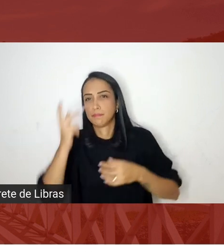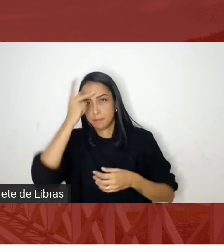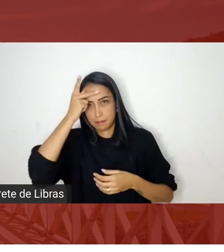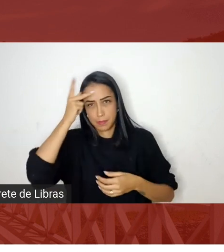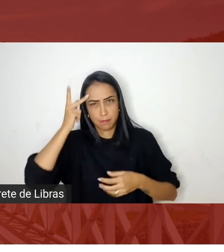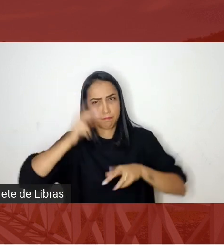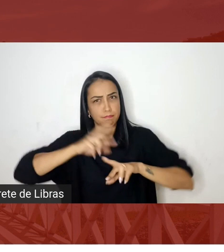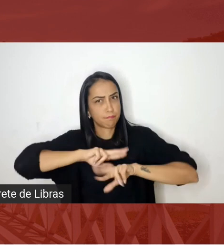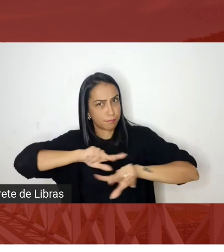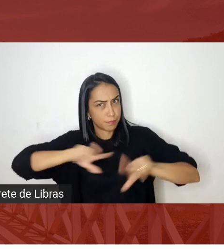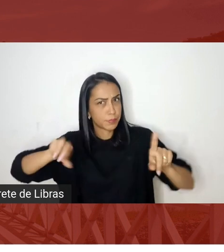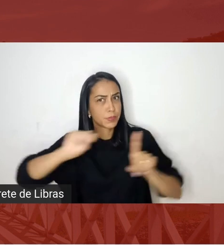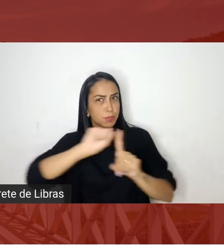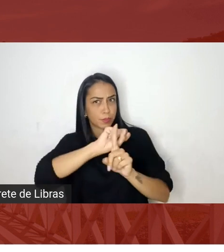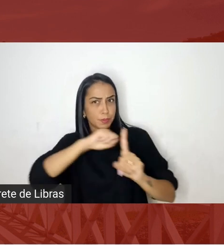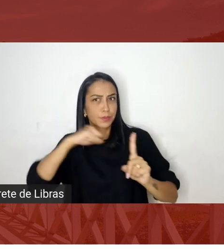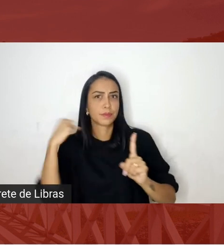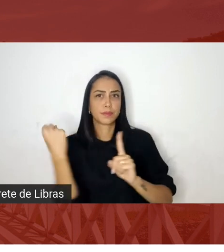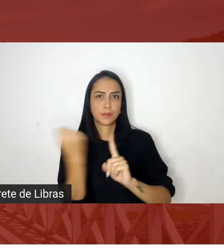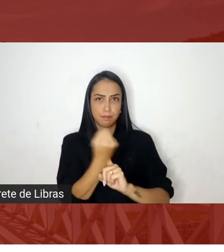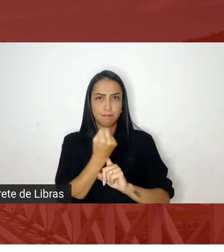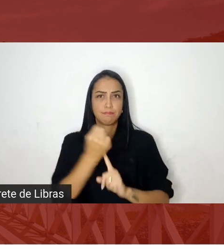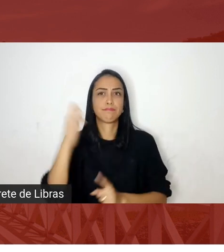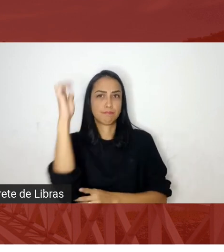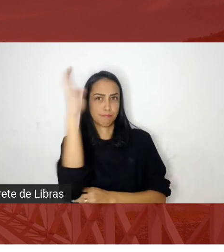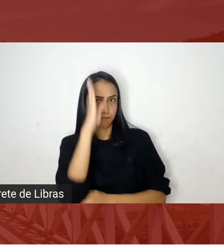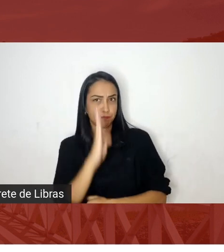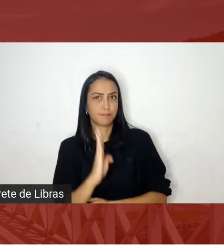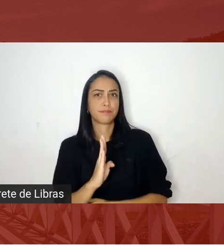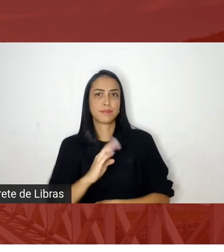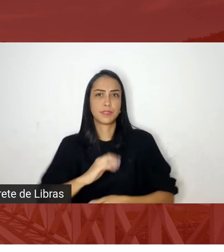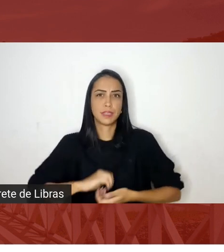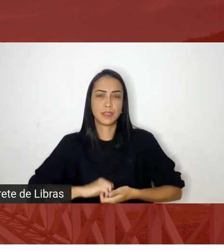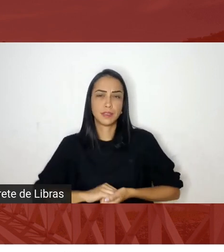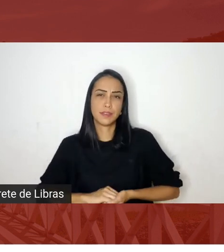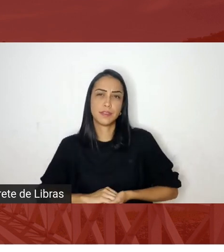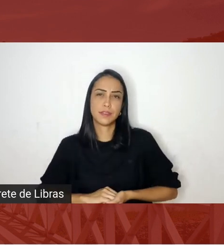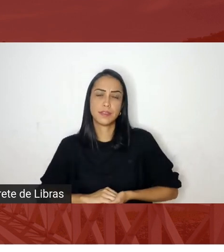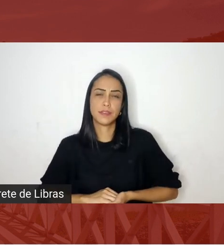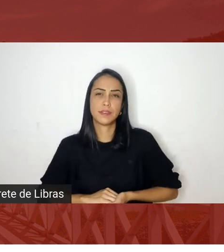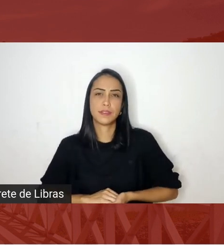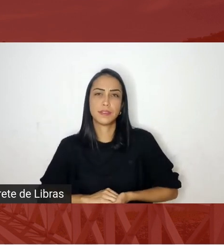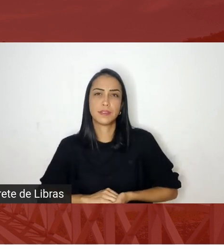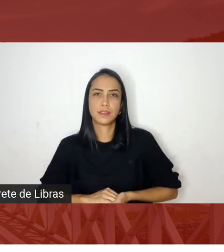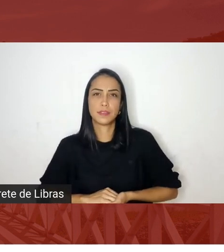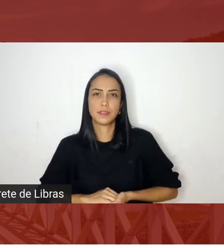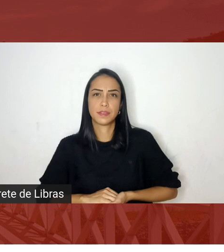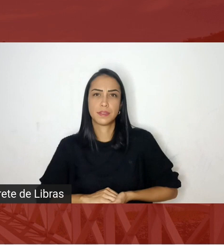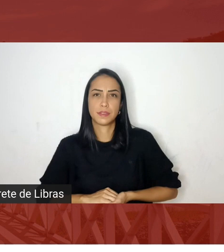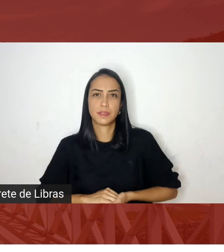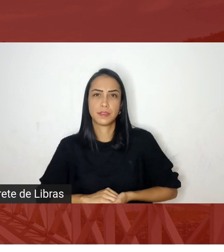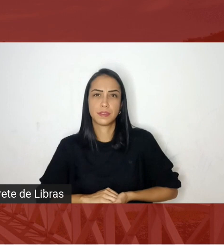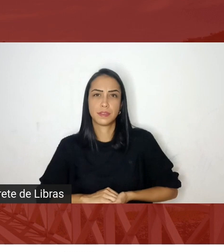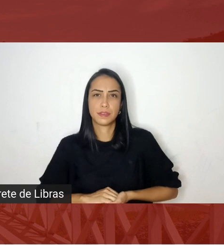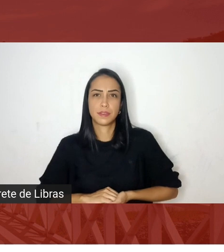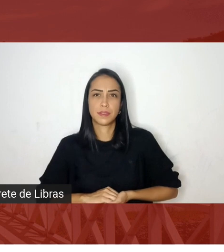brasileira agora essas coisas